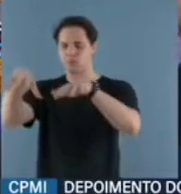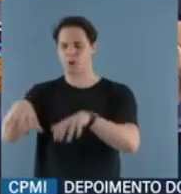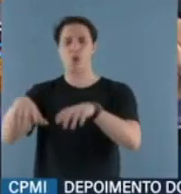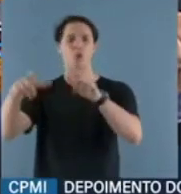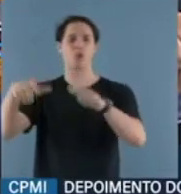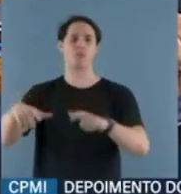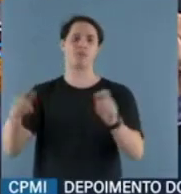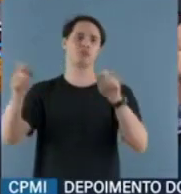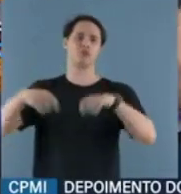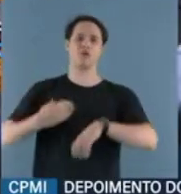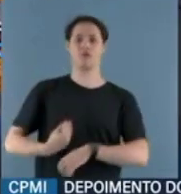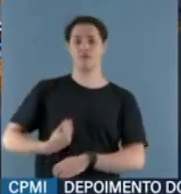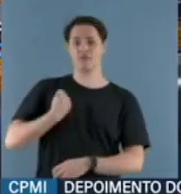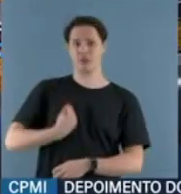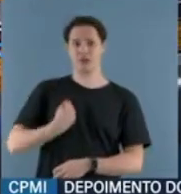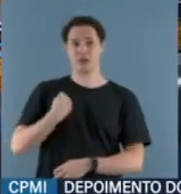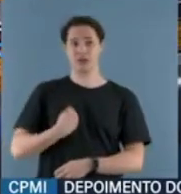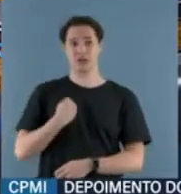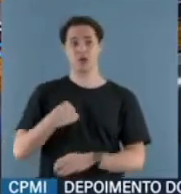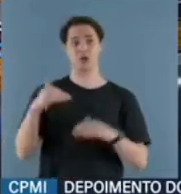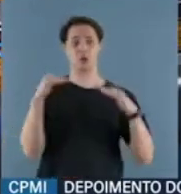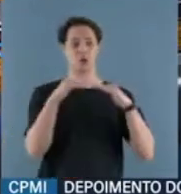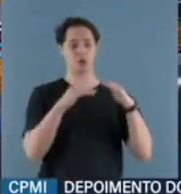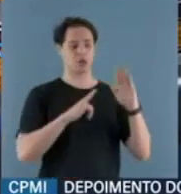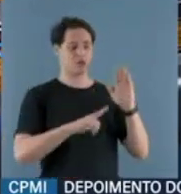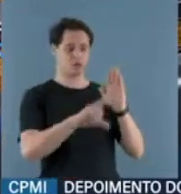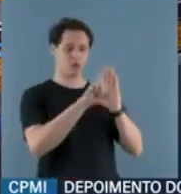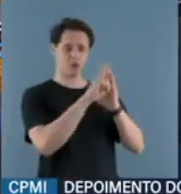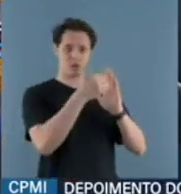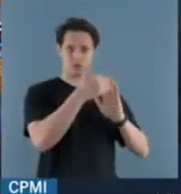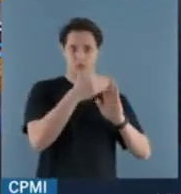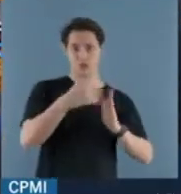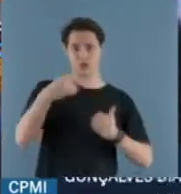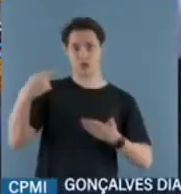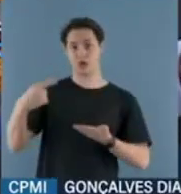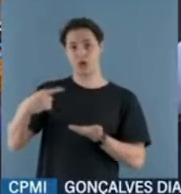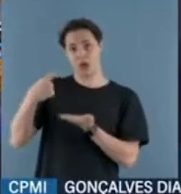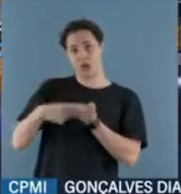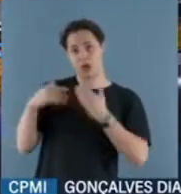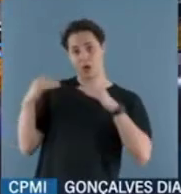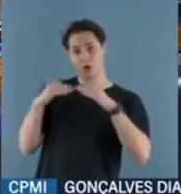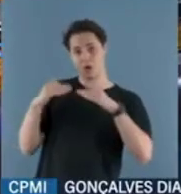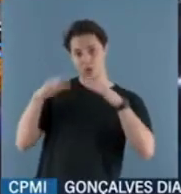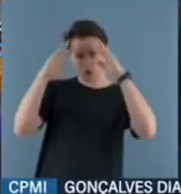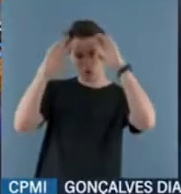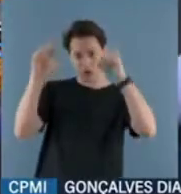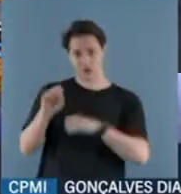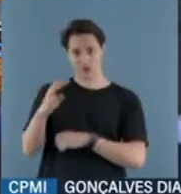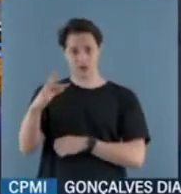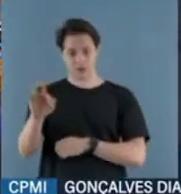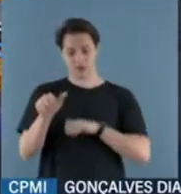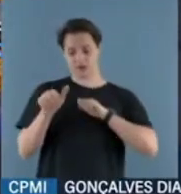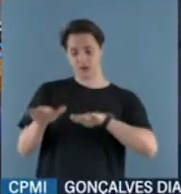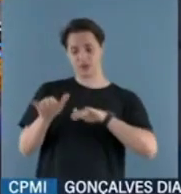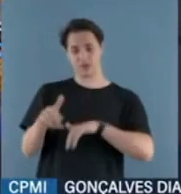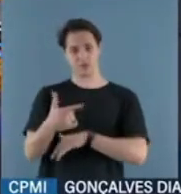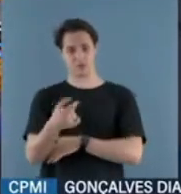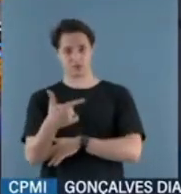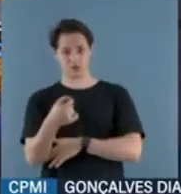estar, de acordo com a própria lei. Acórdão do STF, setembro de 2020.